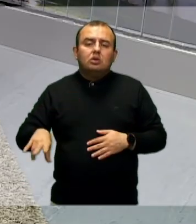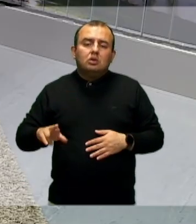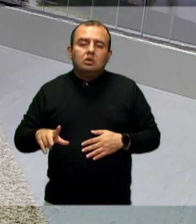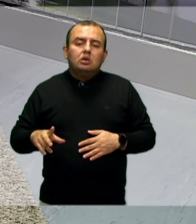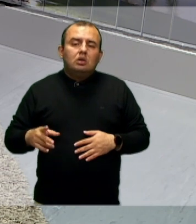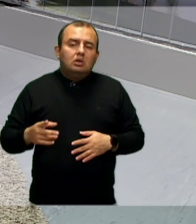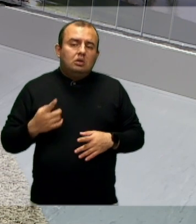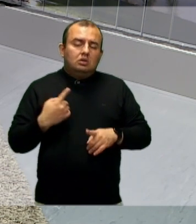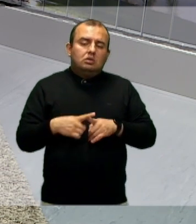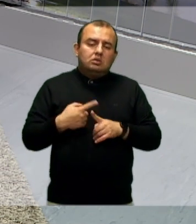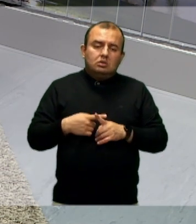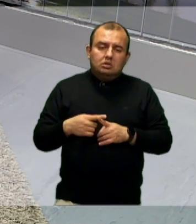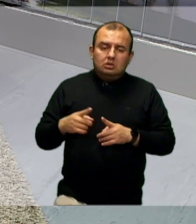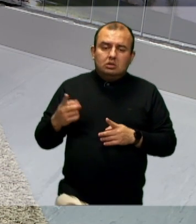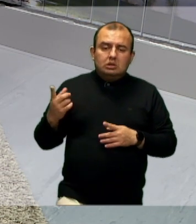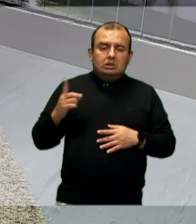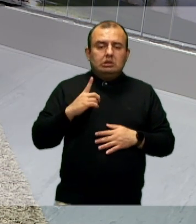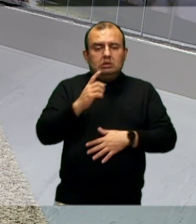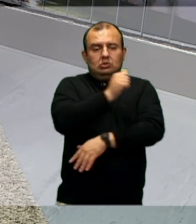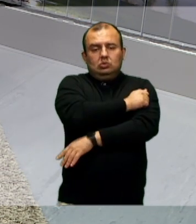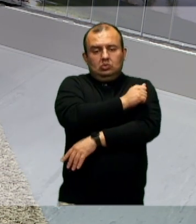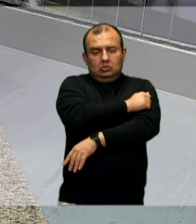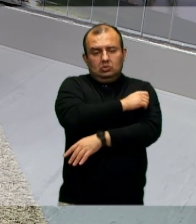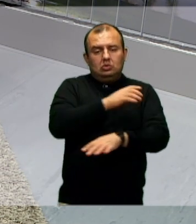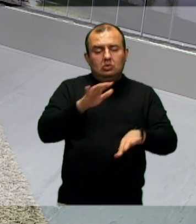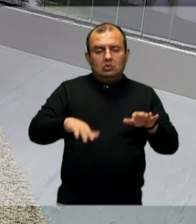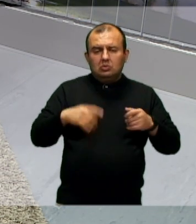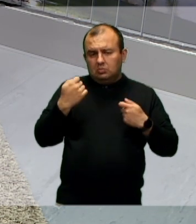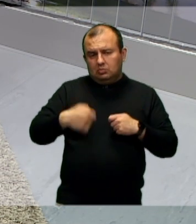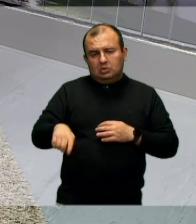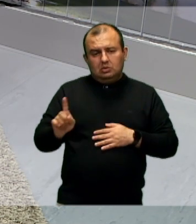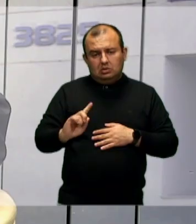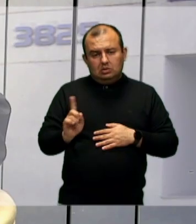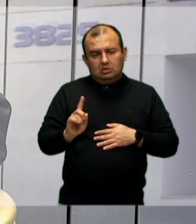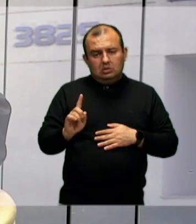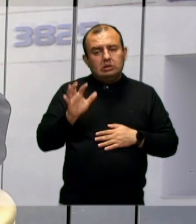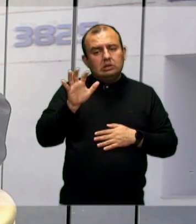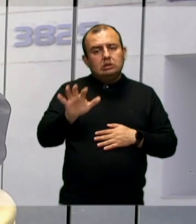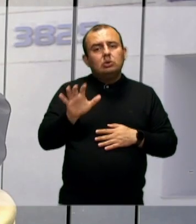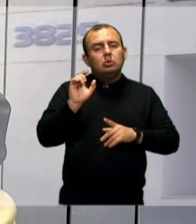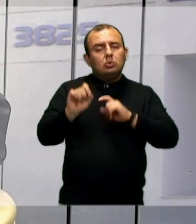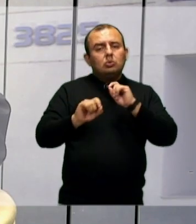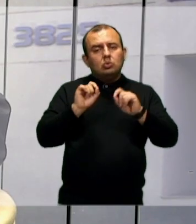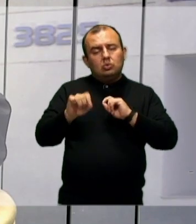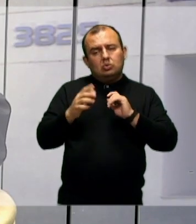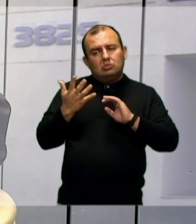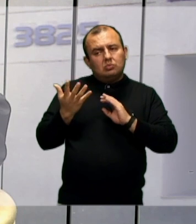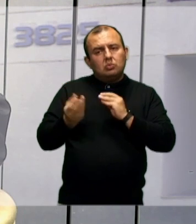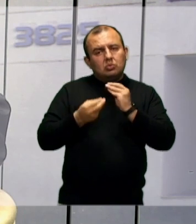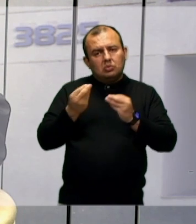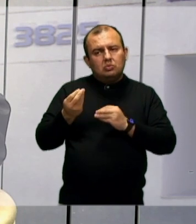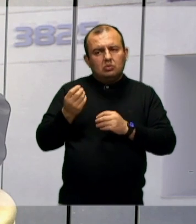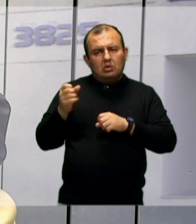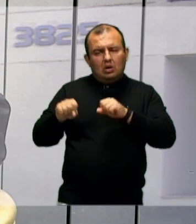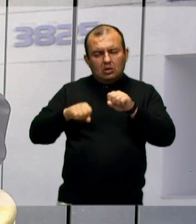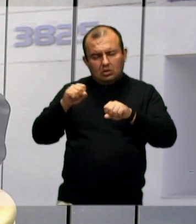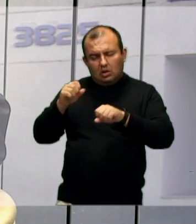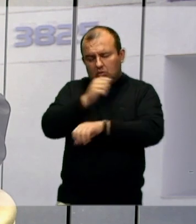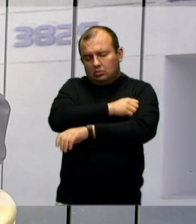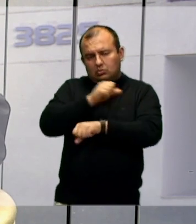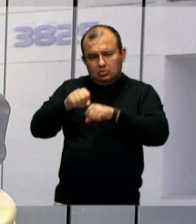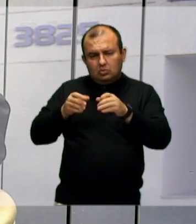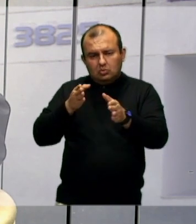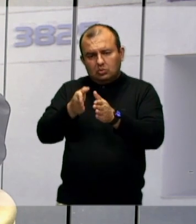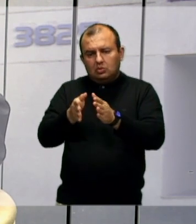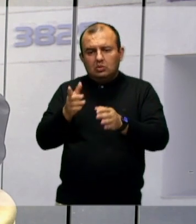Por isso também, porque pela demanda que vem de alunos, até não precisa. Mas assim, também vem dos alunos também não quererem guardar as bicicletas lá. Muitos